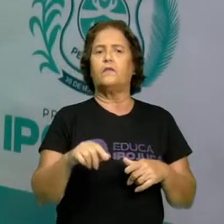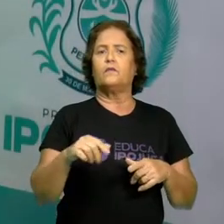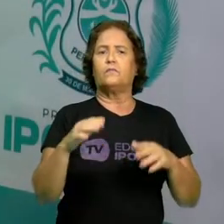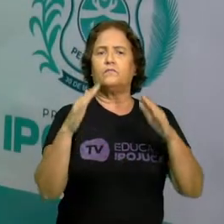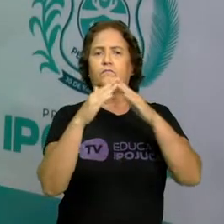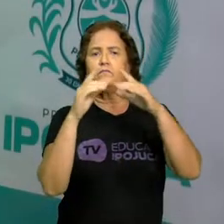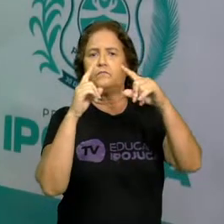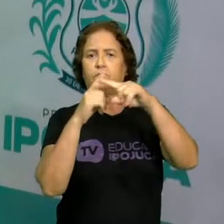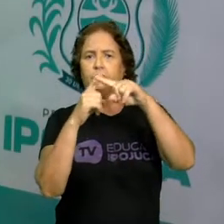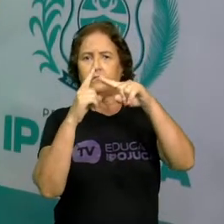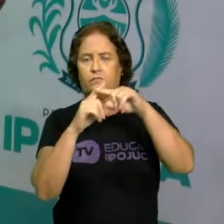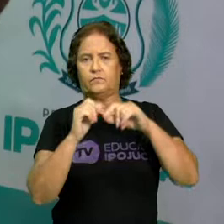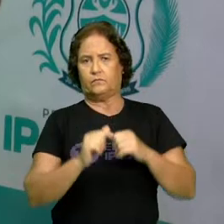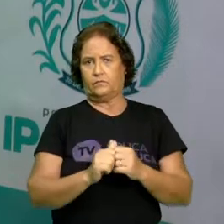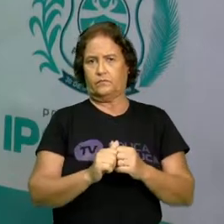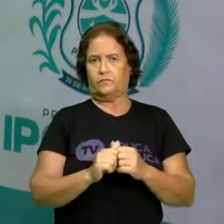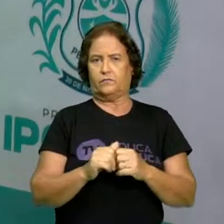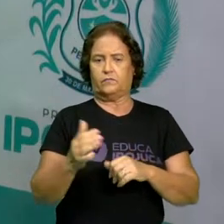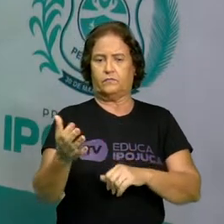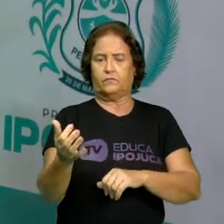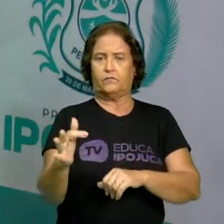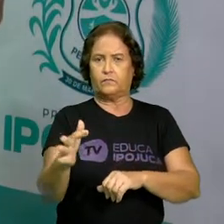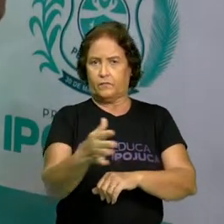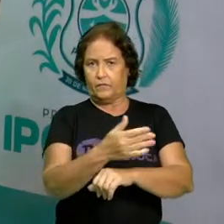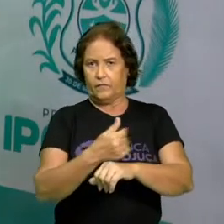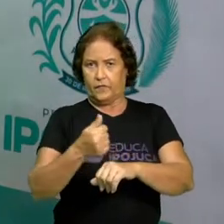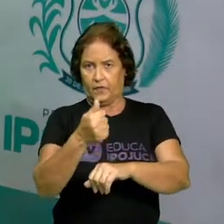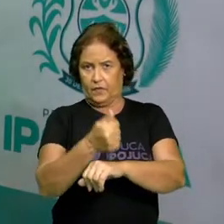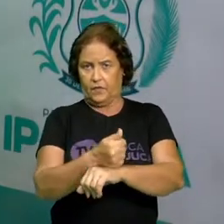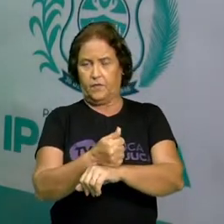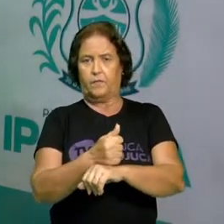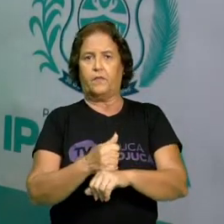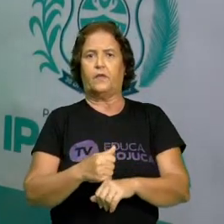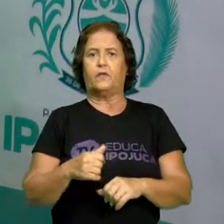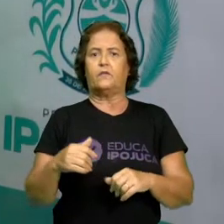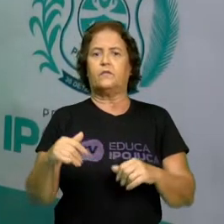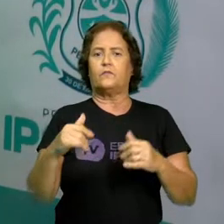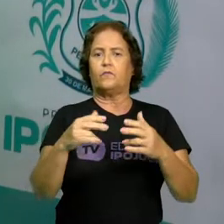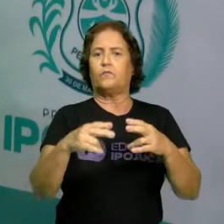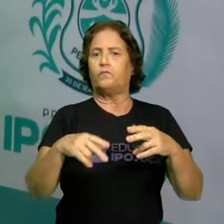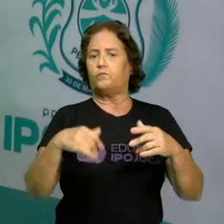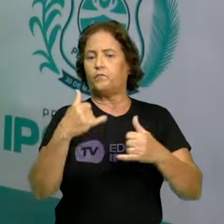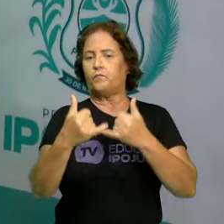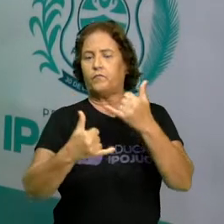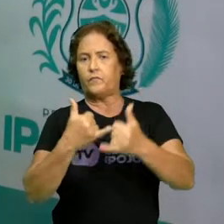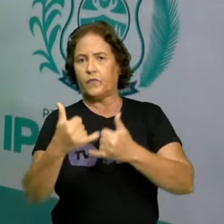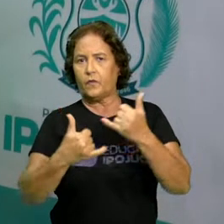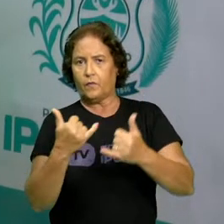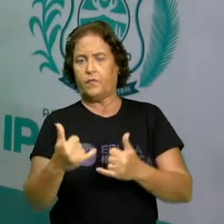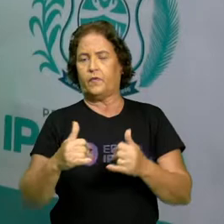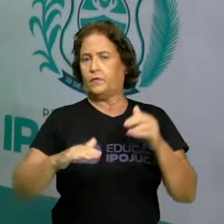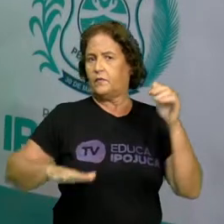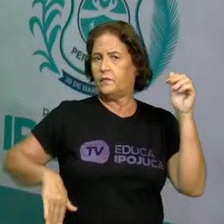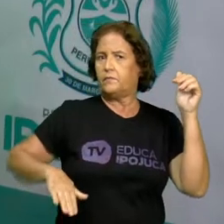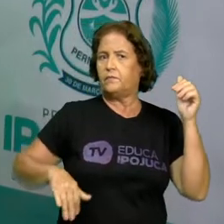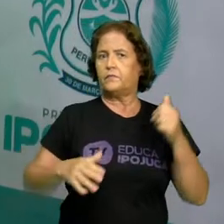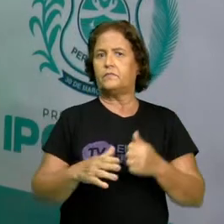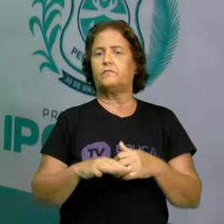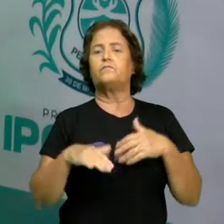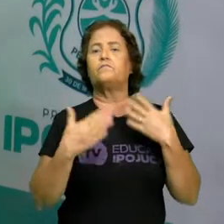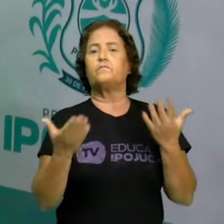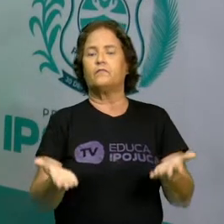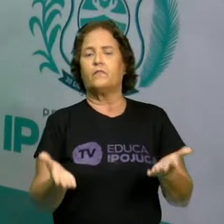parque? Até mesmo a praia, porque faz parte da nossa cidade também a área de praia. Quais são eles?